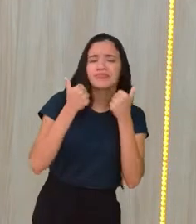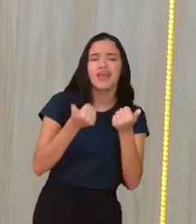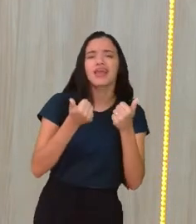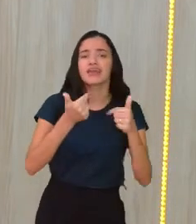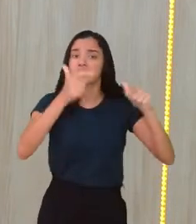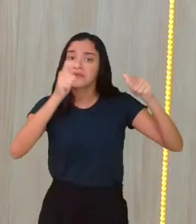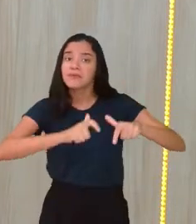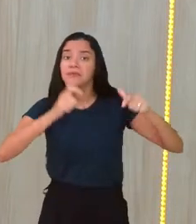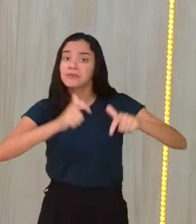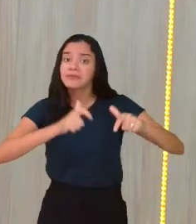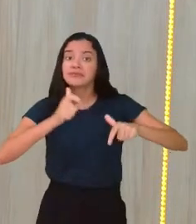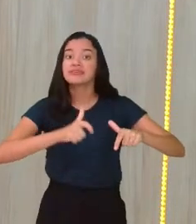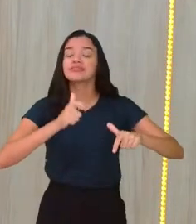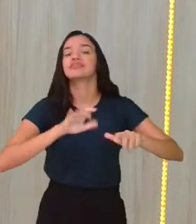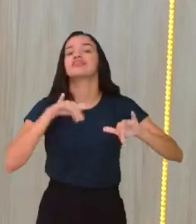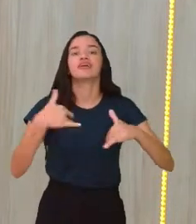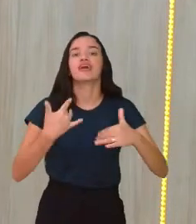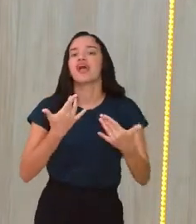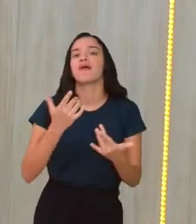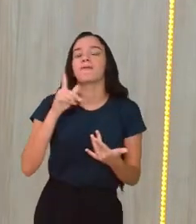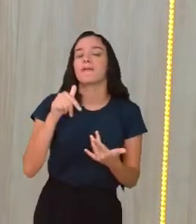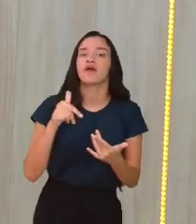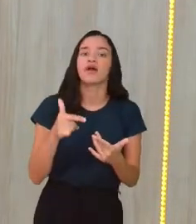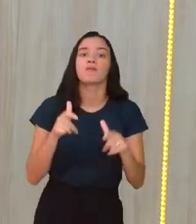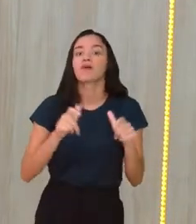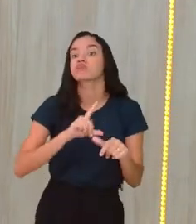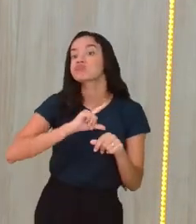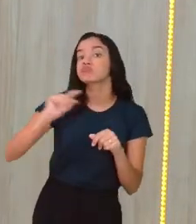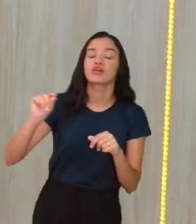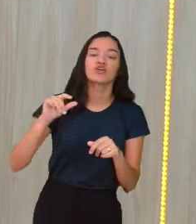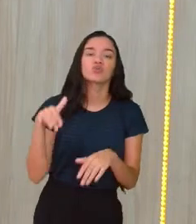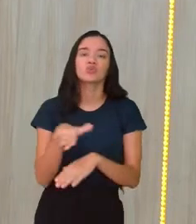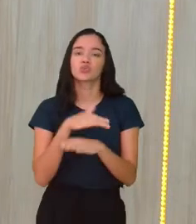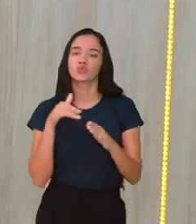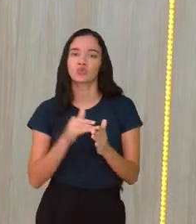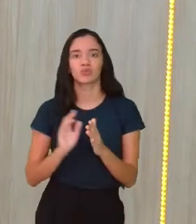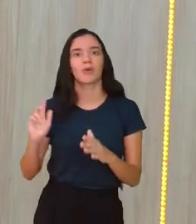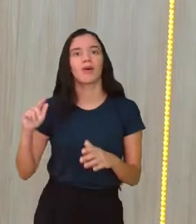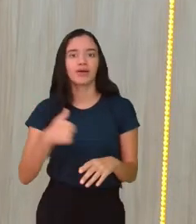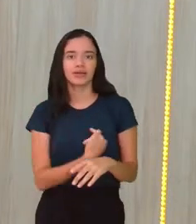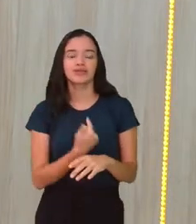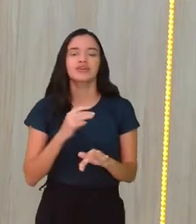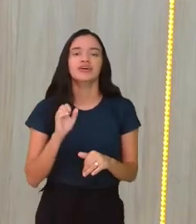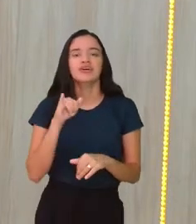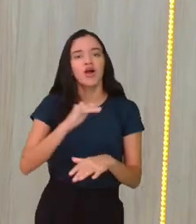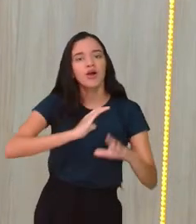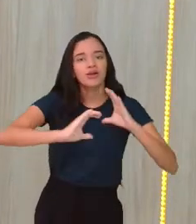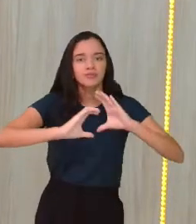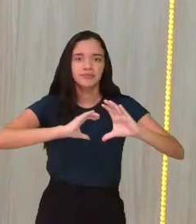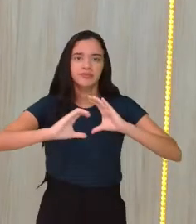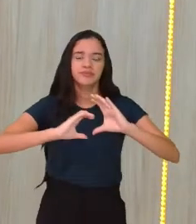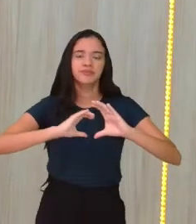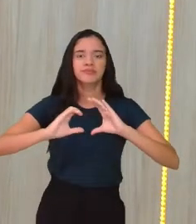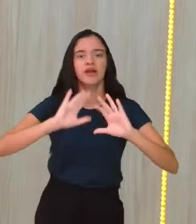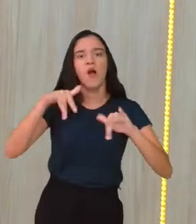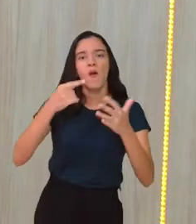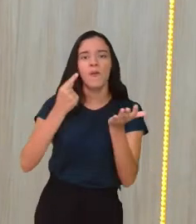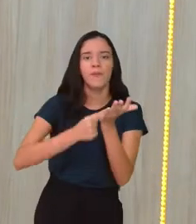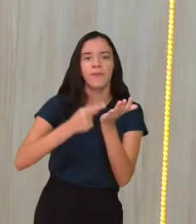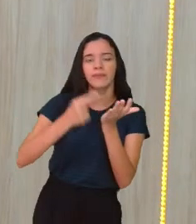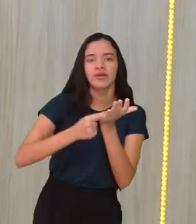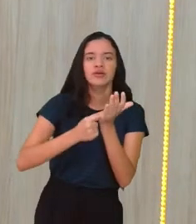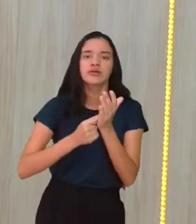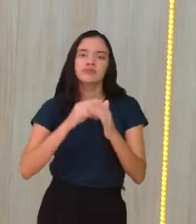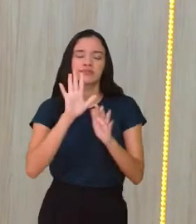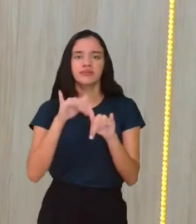são, né, de onde vieram, pra onde vão, tudo aí pra gente. Então, se comuniquem, né, o aplicativo não